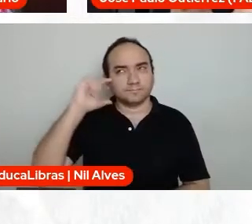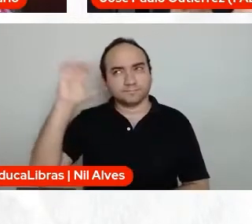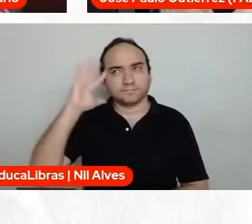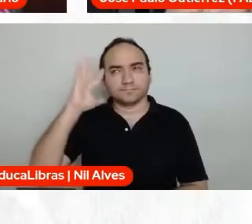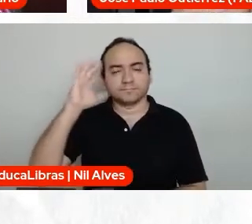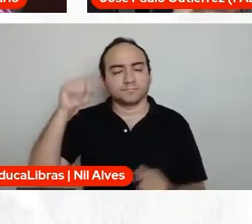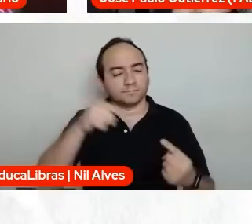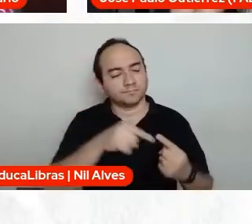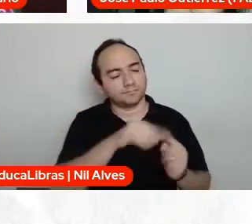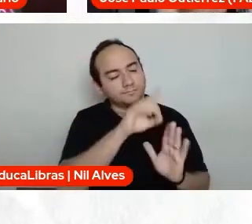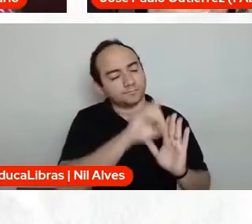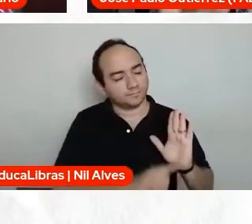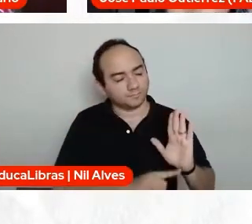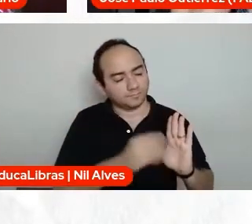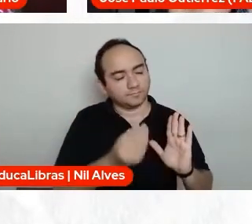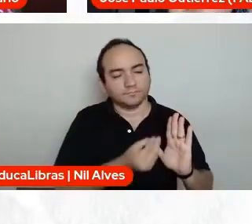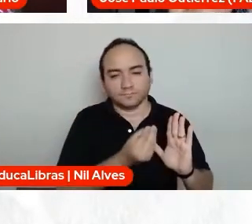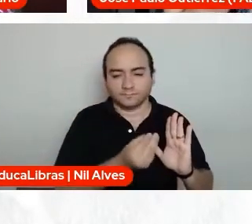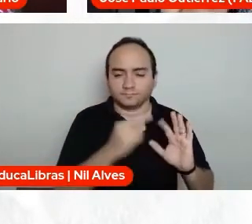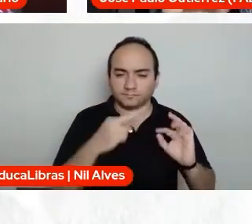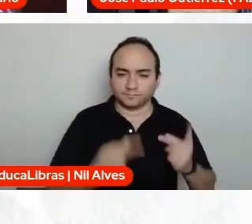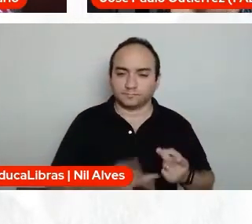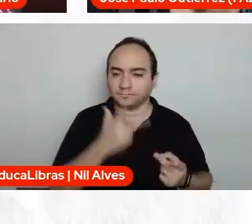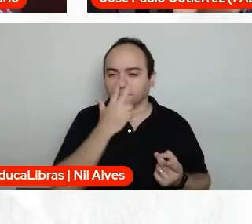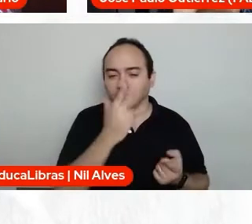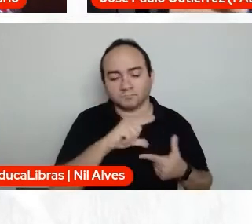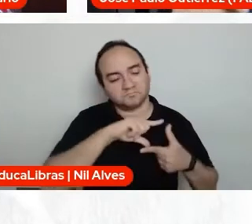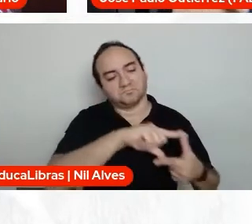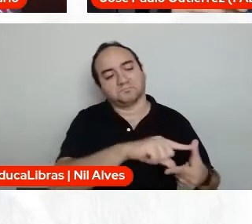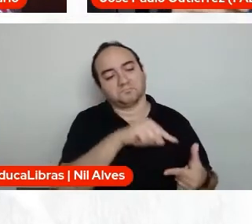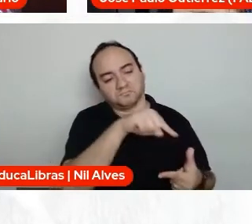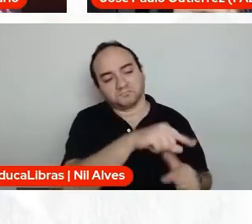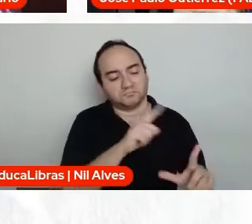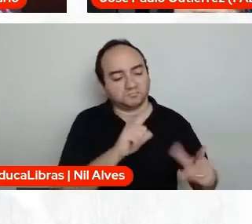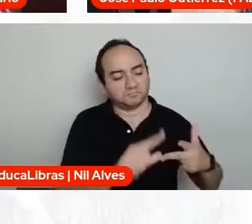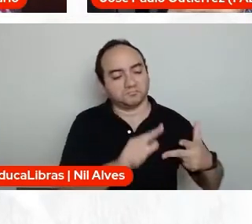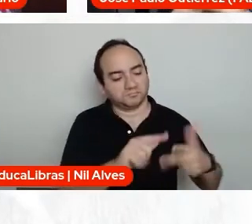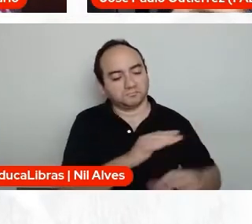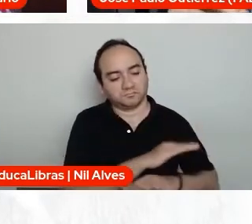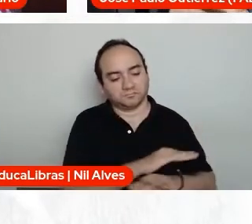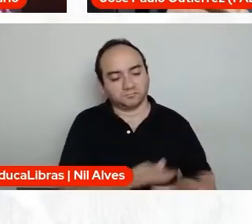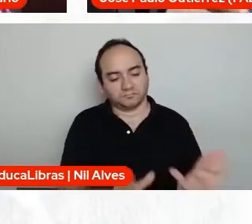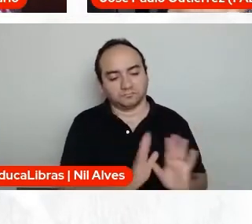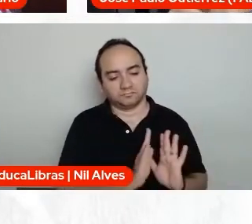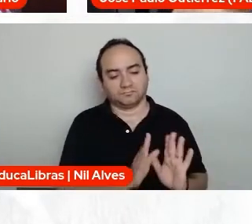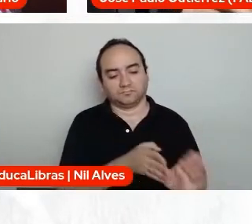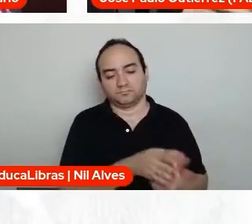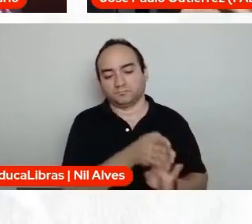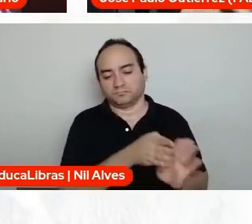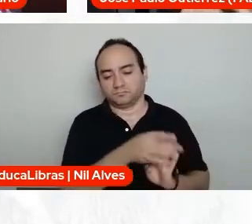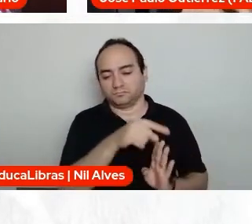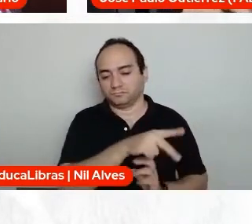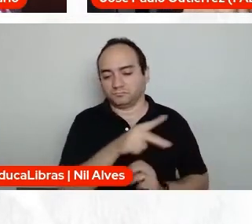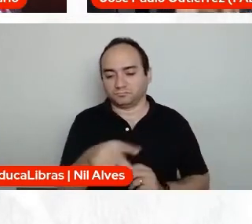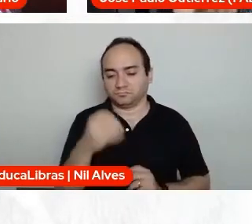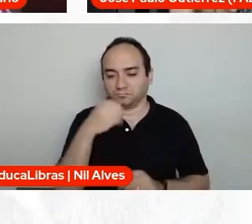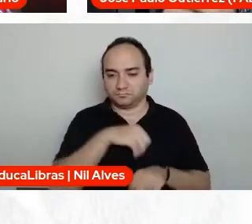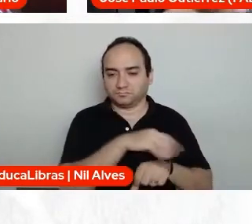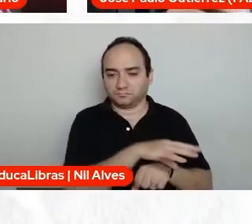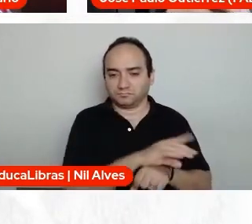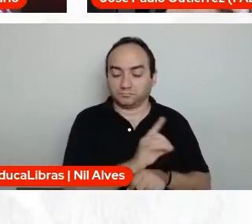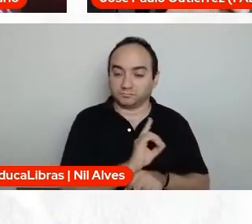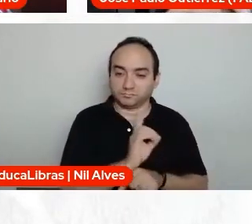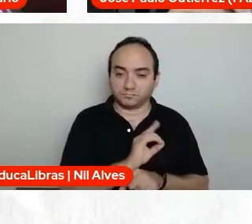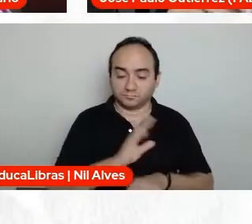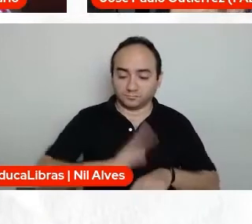humanos, então não fica só aquele estereótipo, né? Da legislação em si ou daquelas orientações que o professor dá, mas